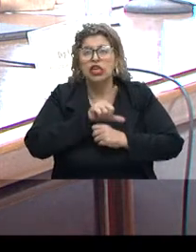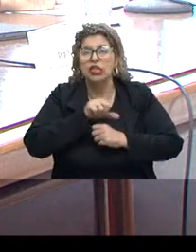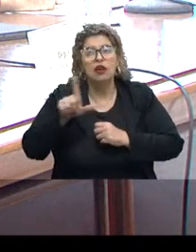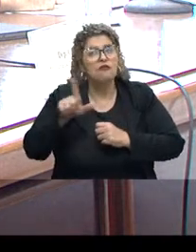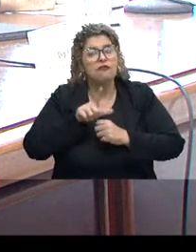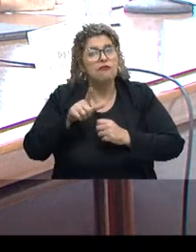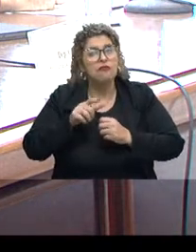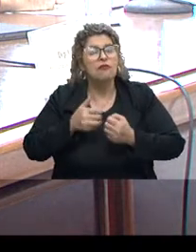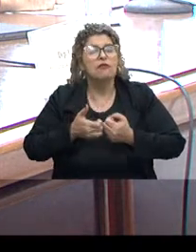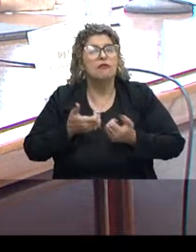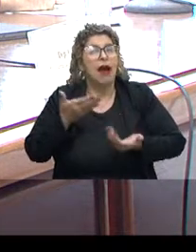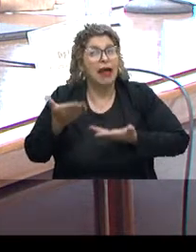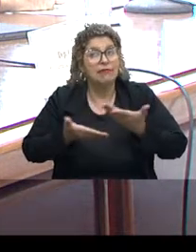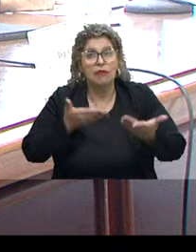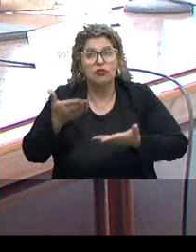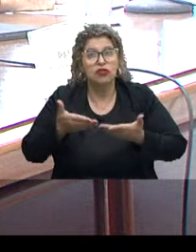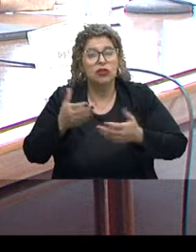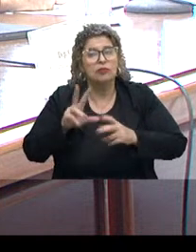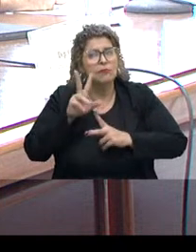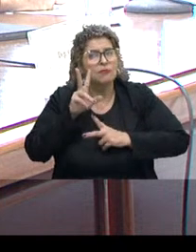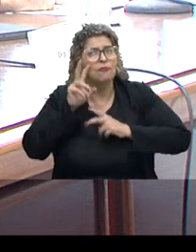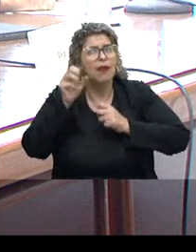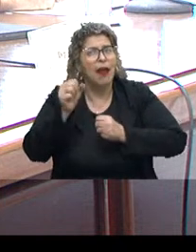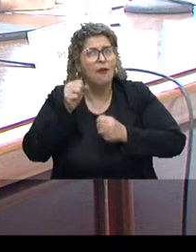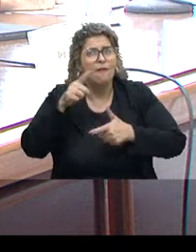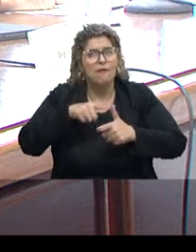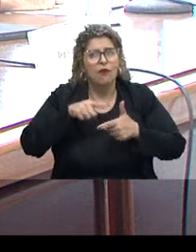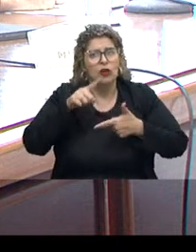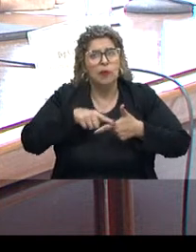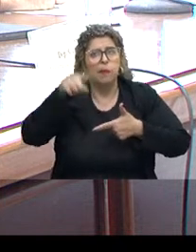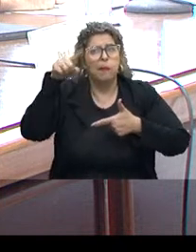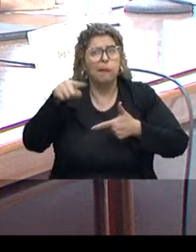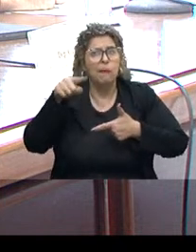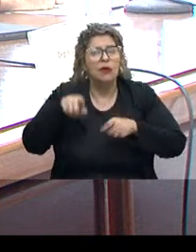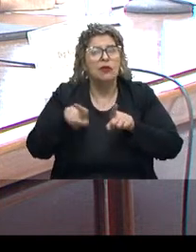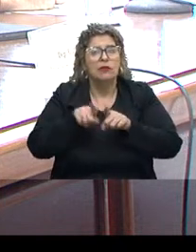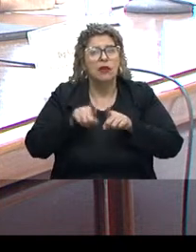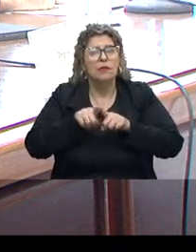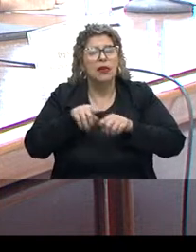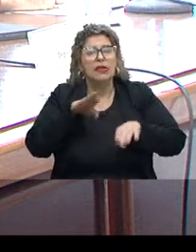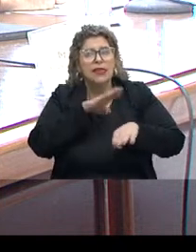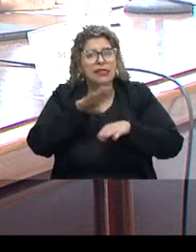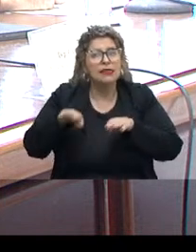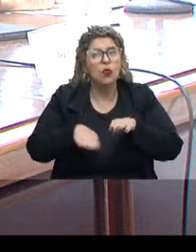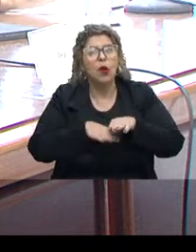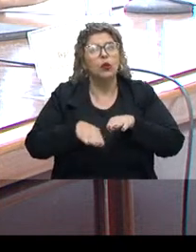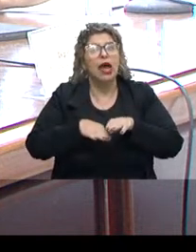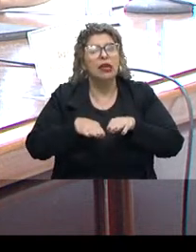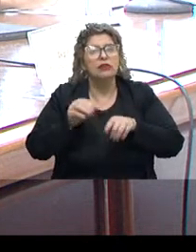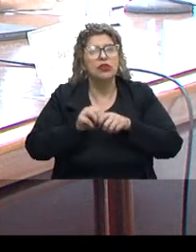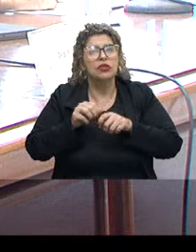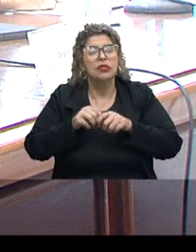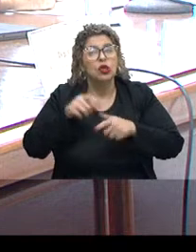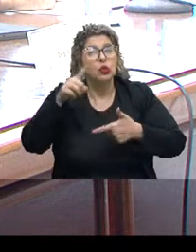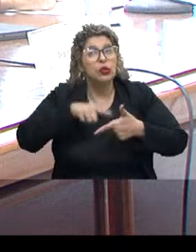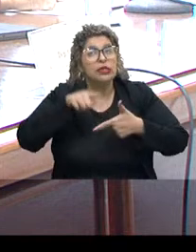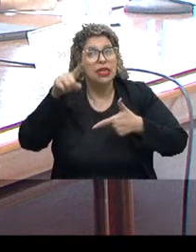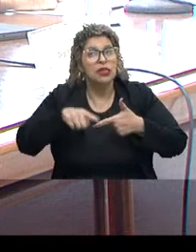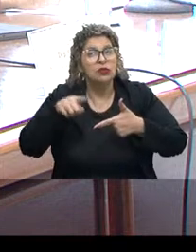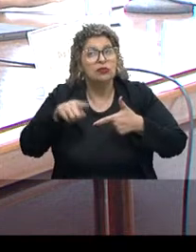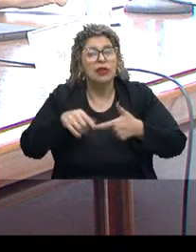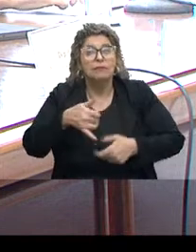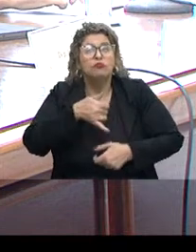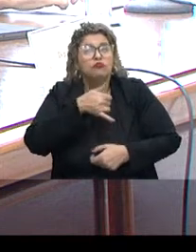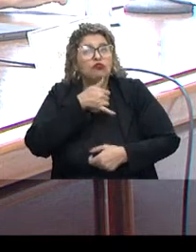pandemia, o forte da pandemia, o pior da pandemia. E agora, na pesquisa da desigualdade social, mostrando resultados